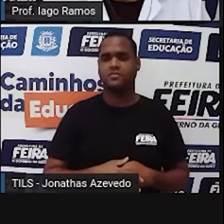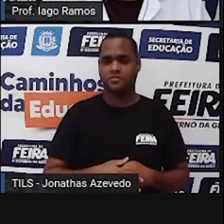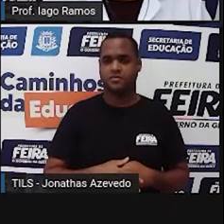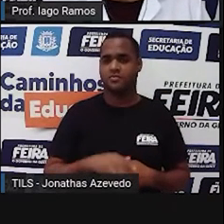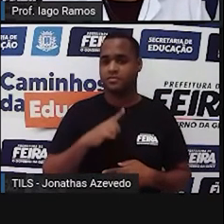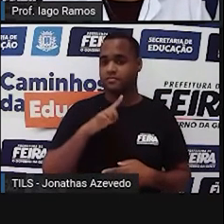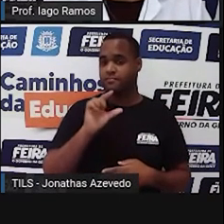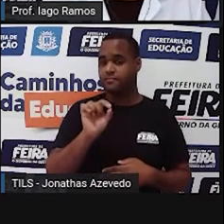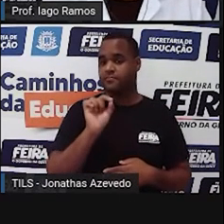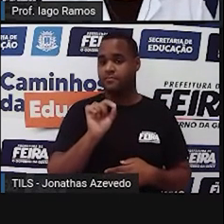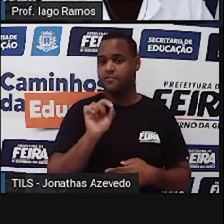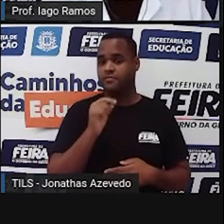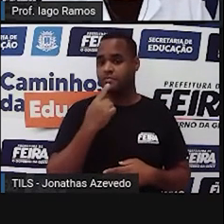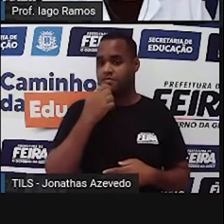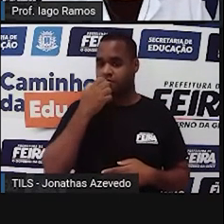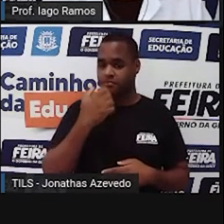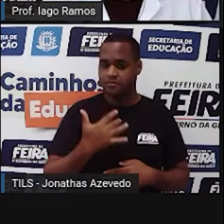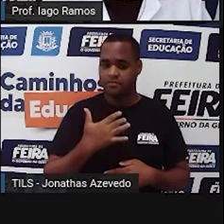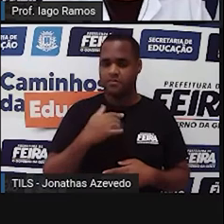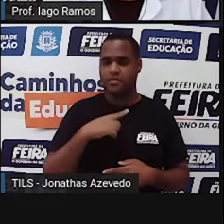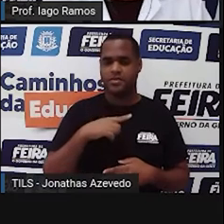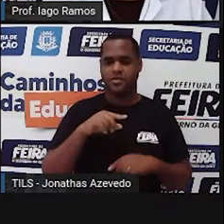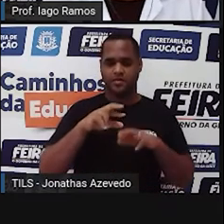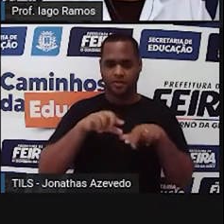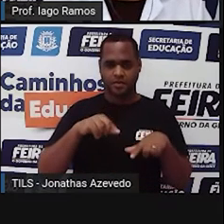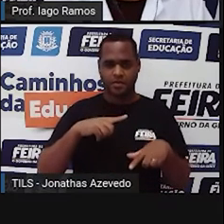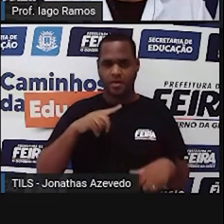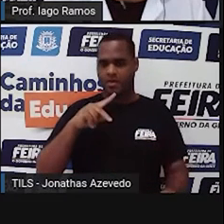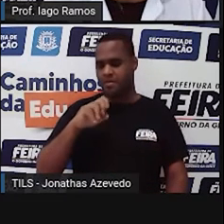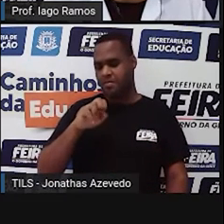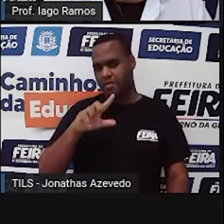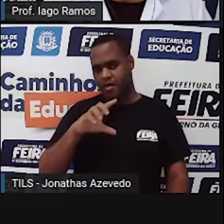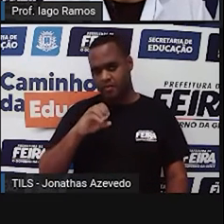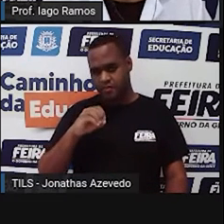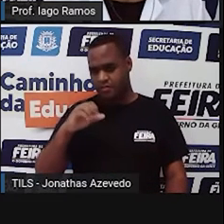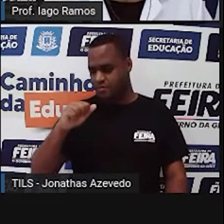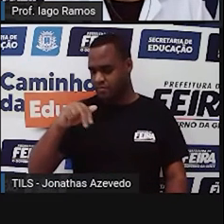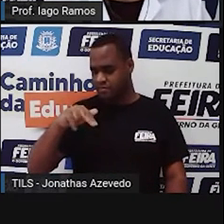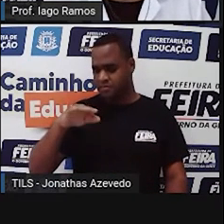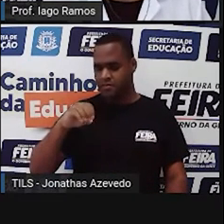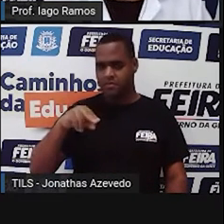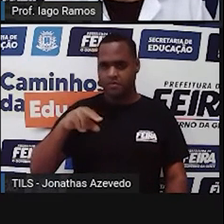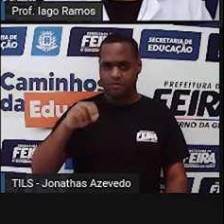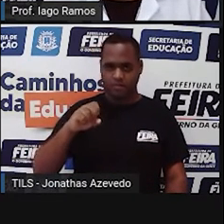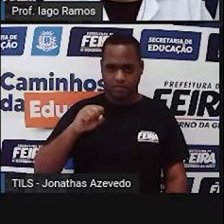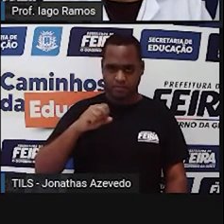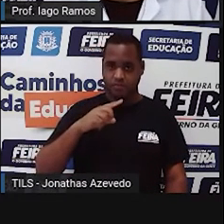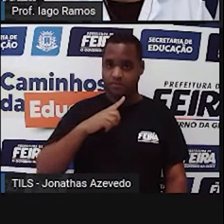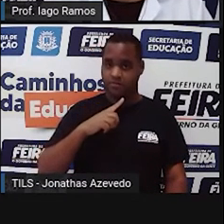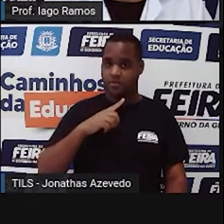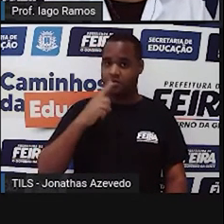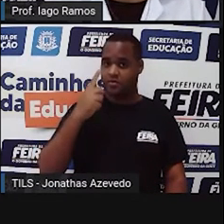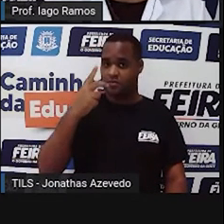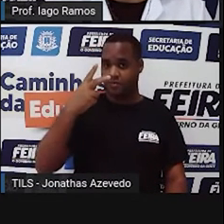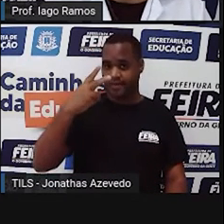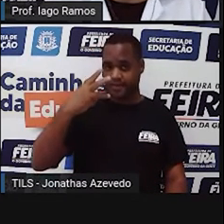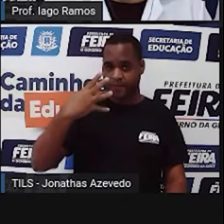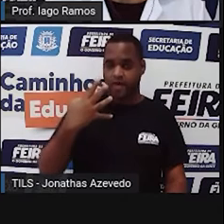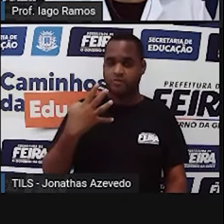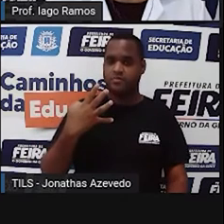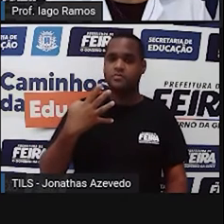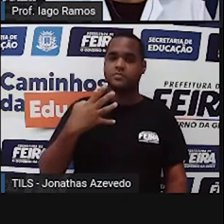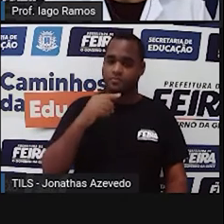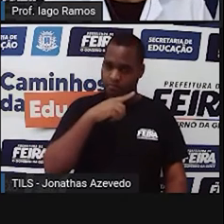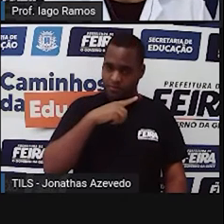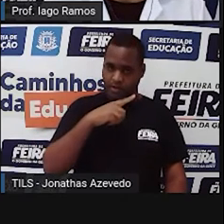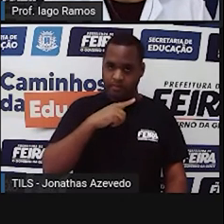a usina de Paulo Afonso, né? Lá tem a usina 1, 2, 3 e 4,